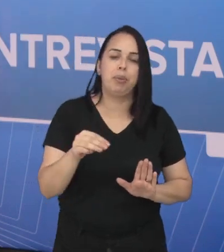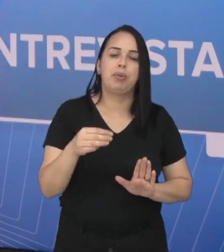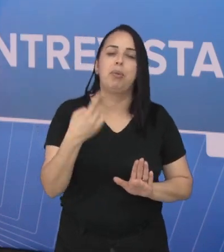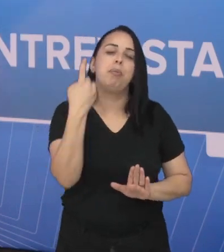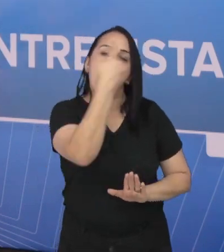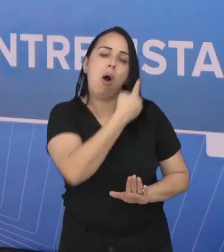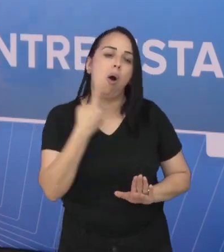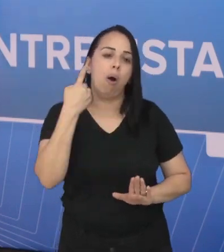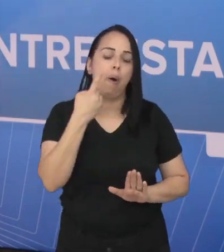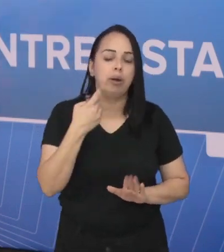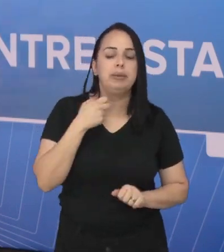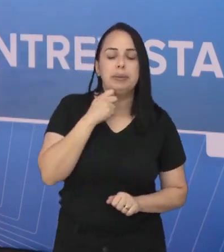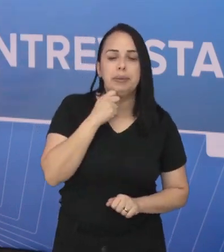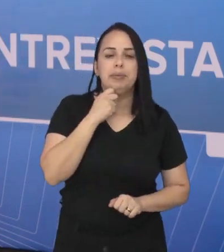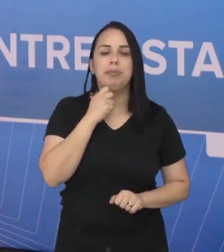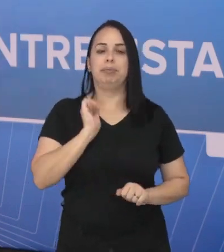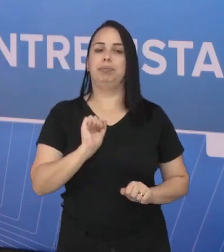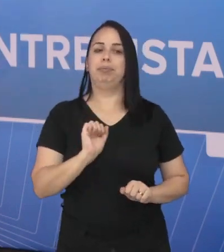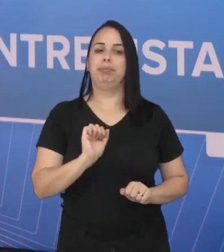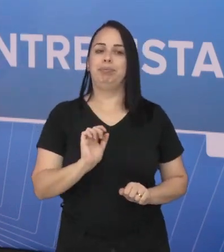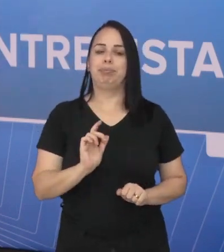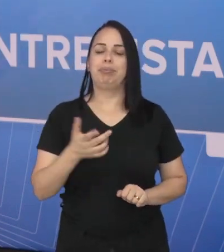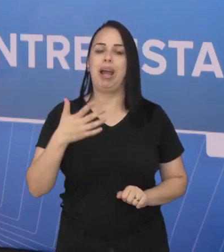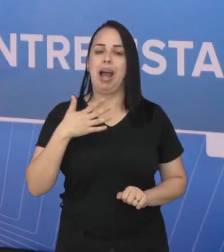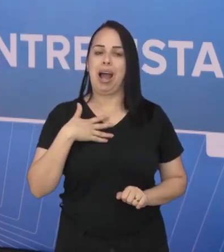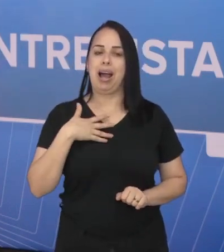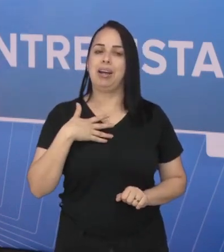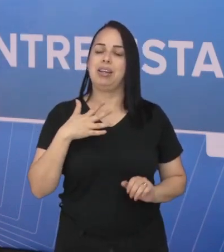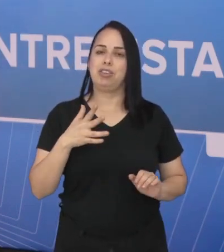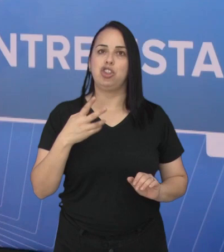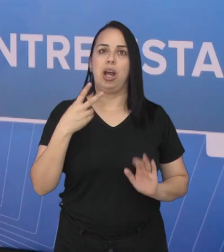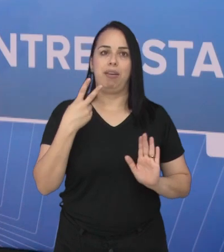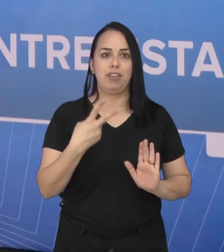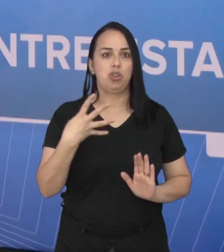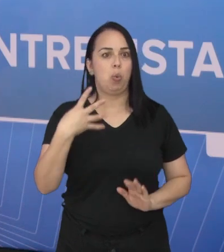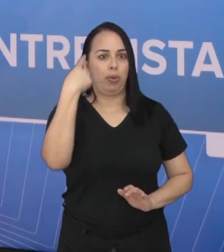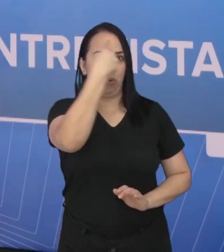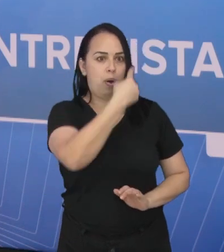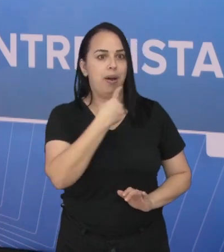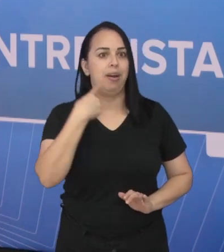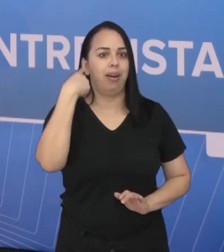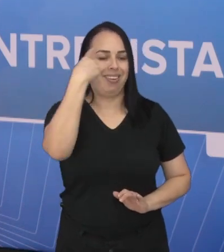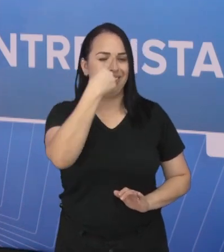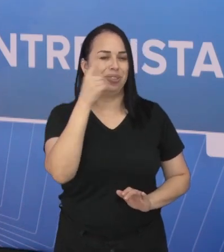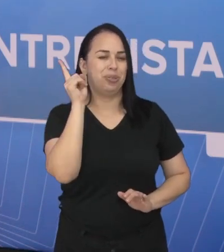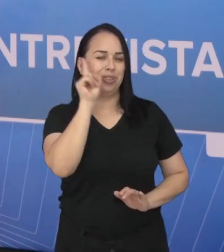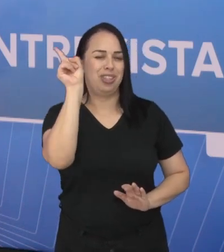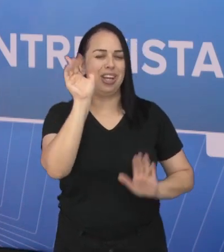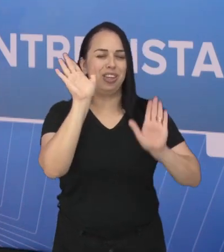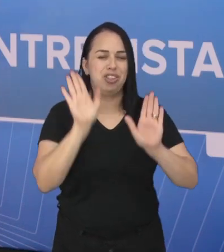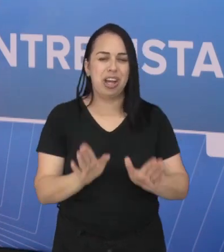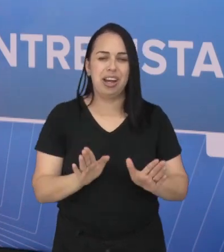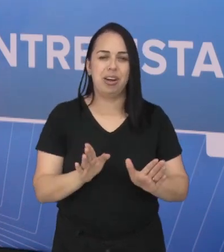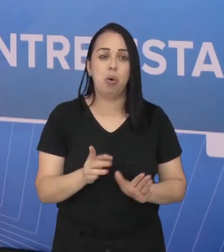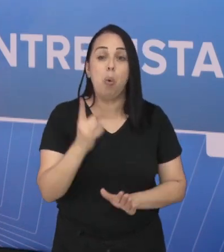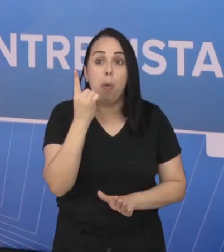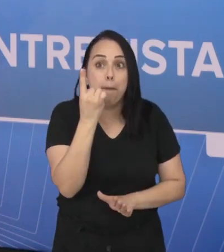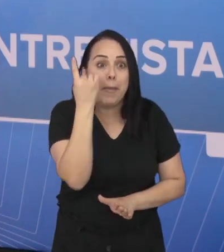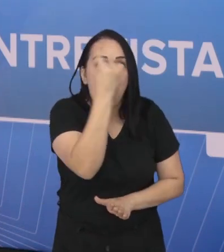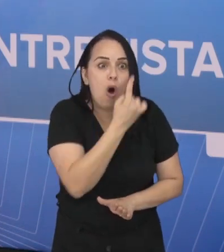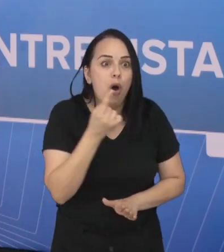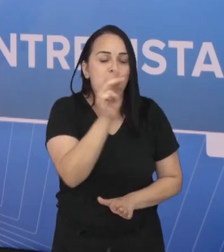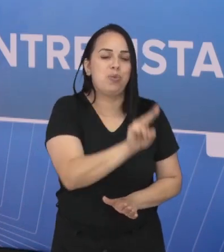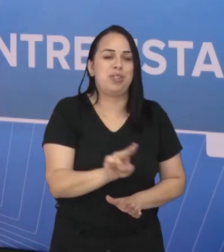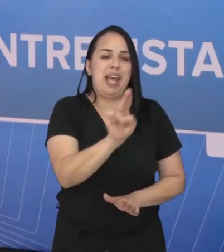mais 30, por mais uma hora, o que você quer fazer? Aí você já vai perceber, opa, eu acho que das 24 horas que eu tenho do meu dia,